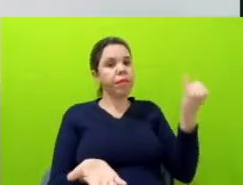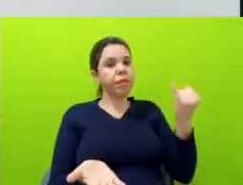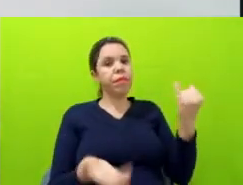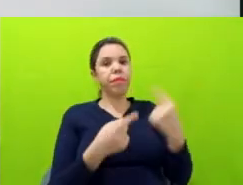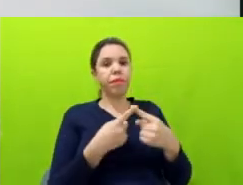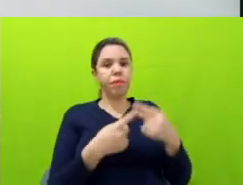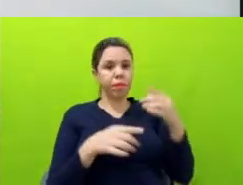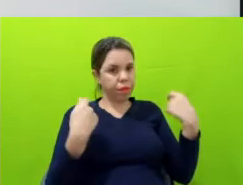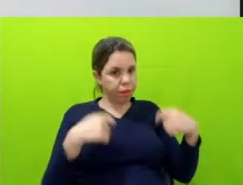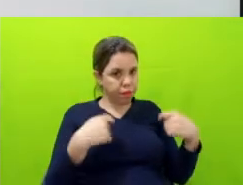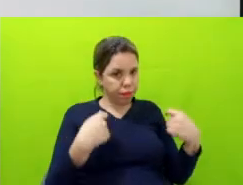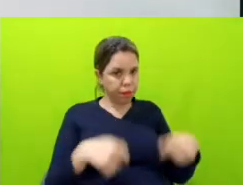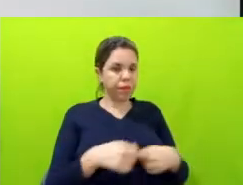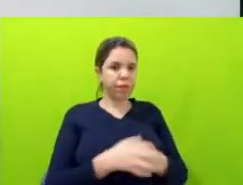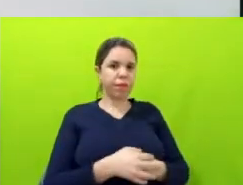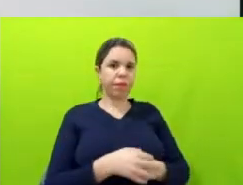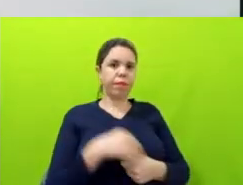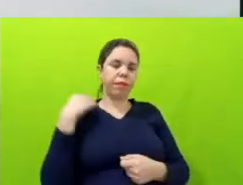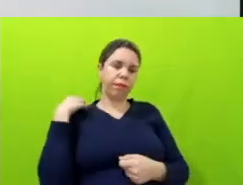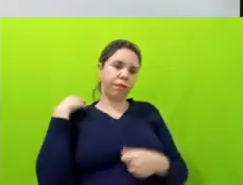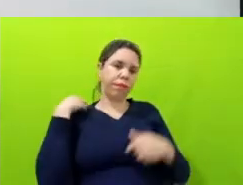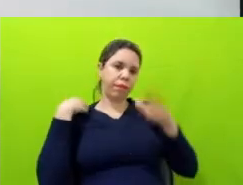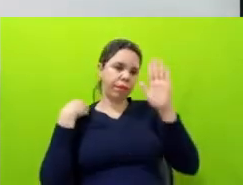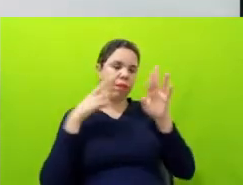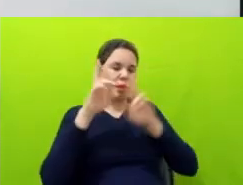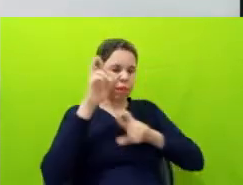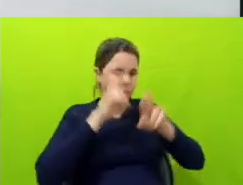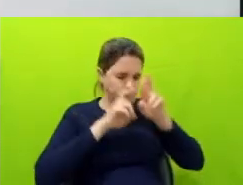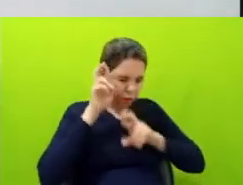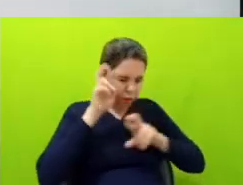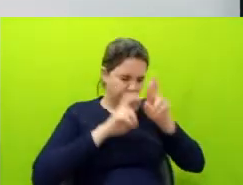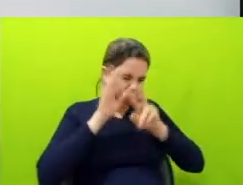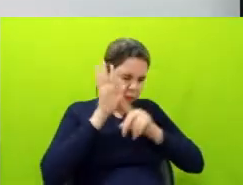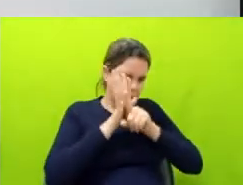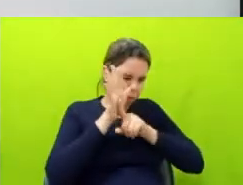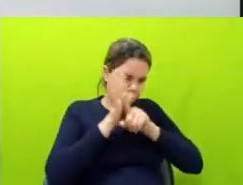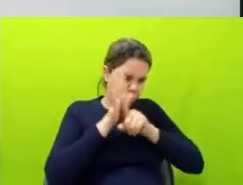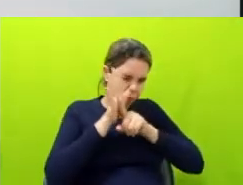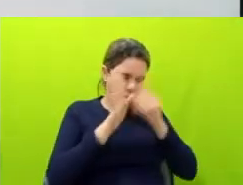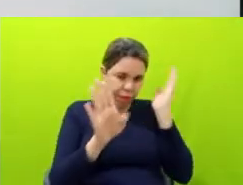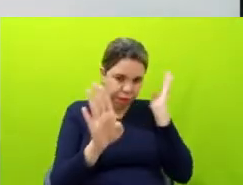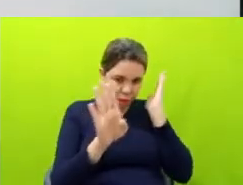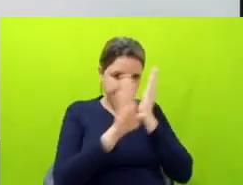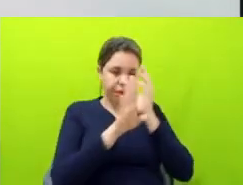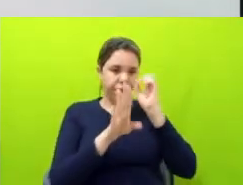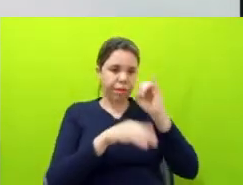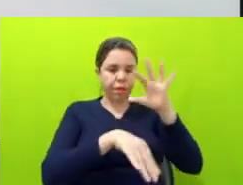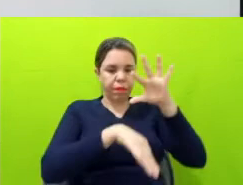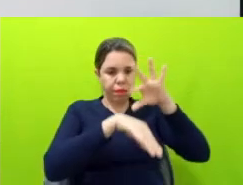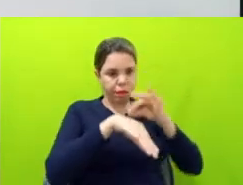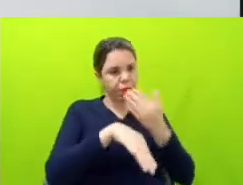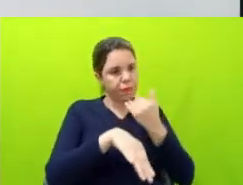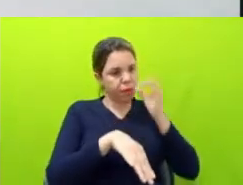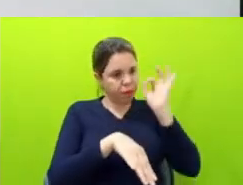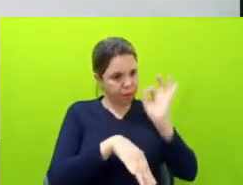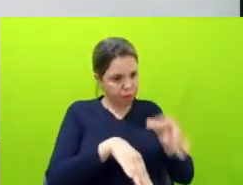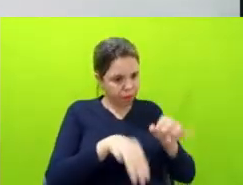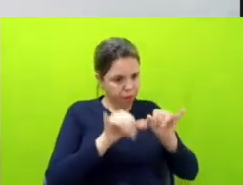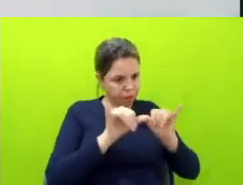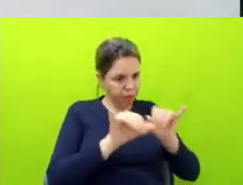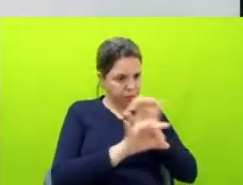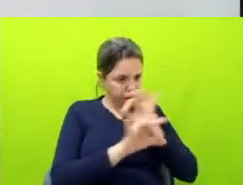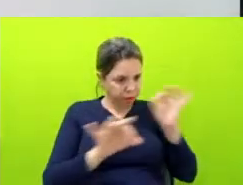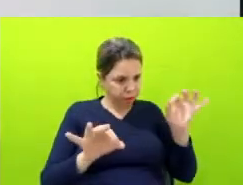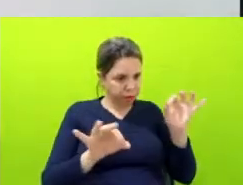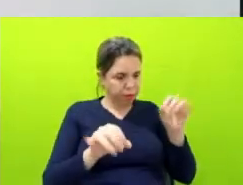precisa, para ter maior rastreabilidade, identificar se a carne que a gente está comprando no supermercado vem numa área